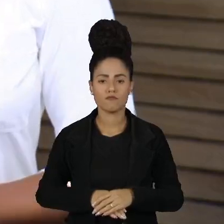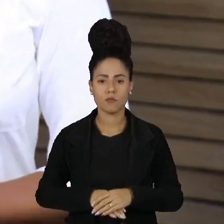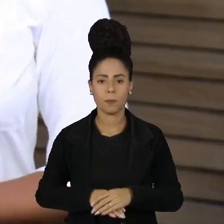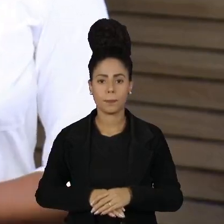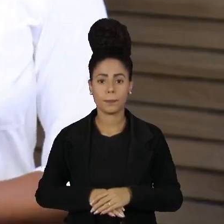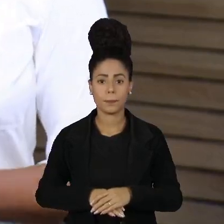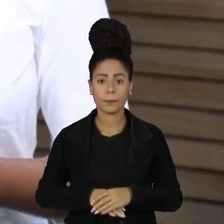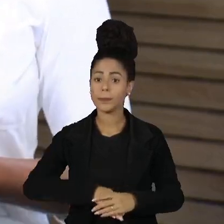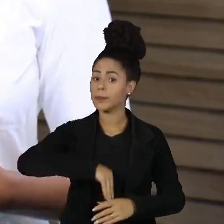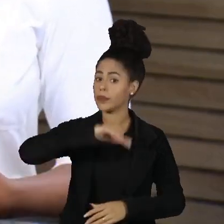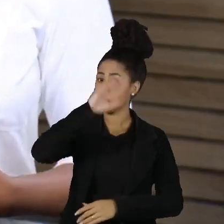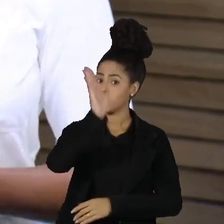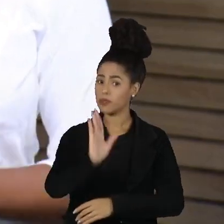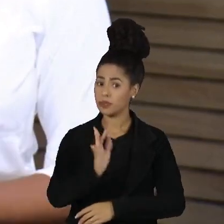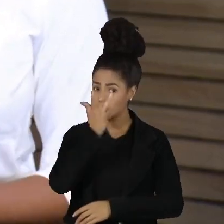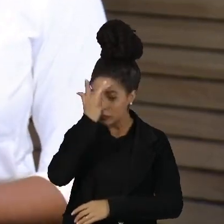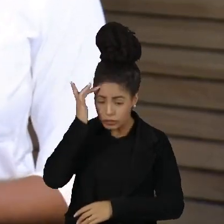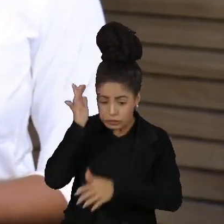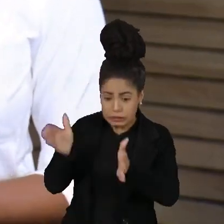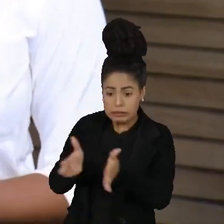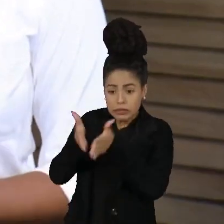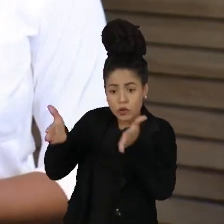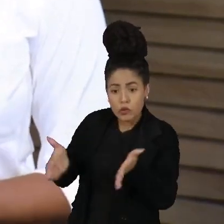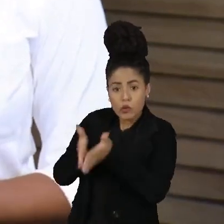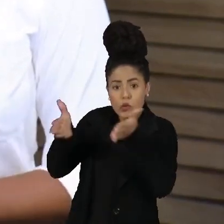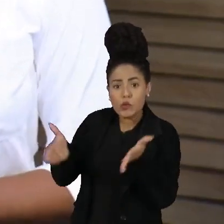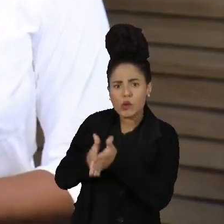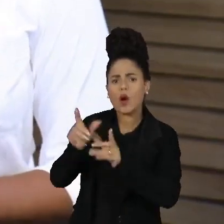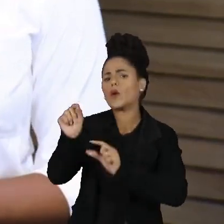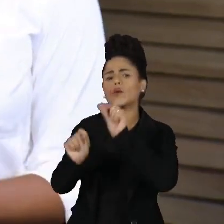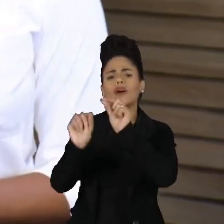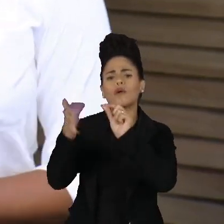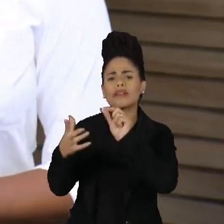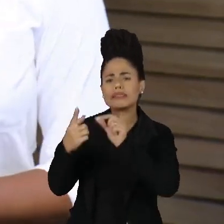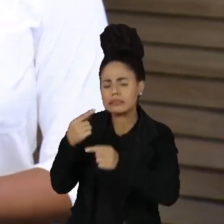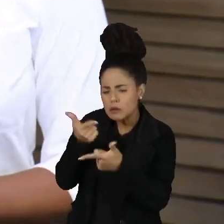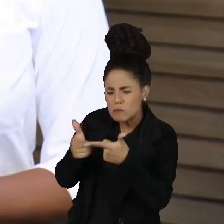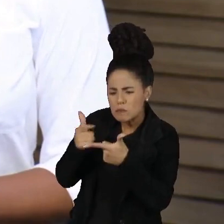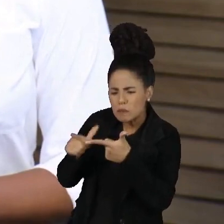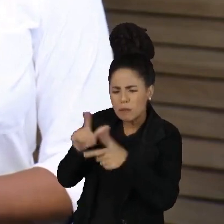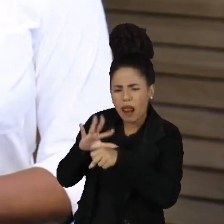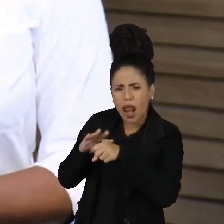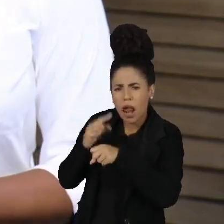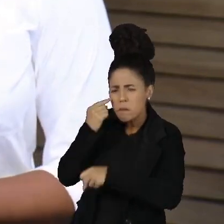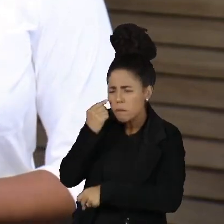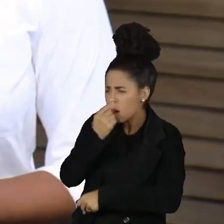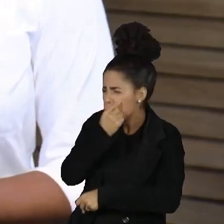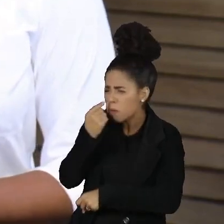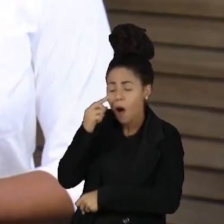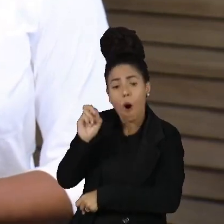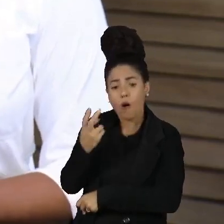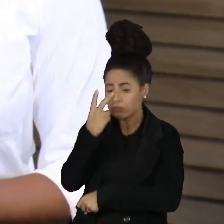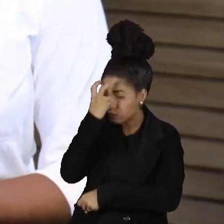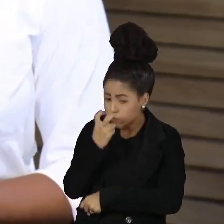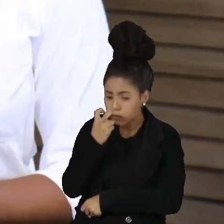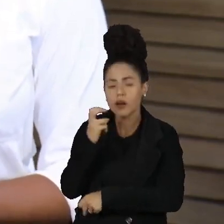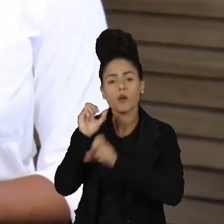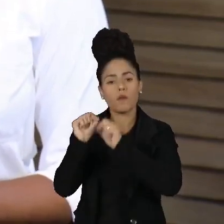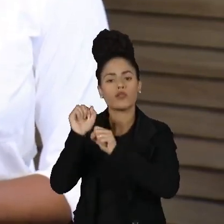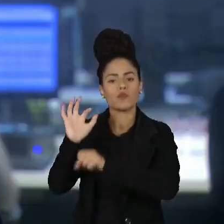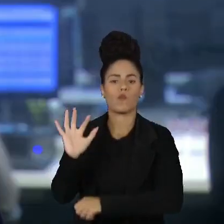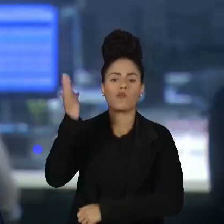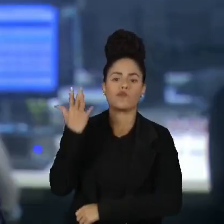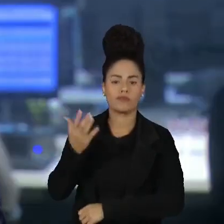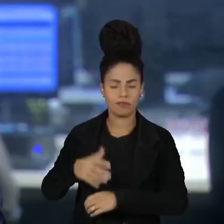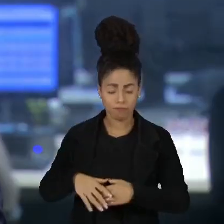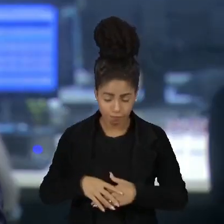Brasileiros mais pobres estão mais suscetíveis a perder a visão ou desenvolver problemas que levam à deficiência visual.